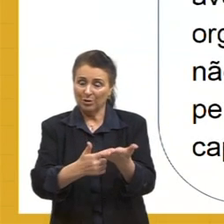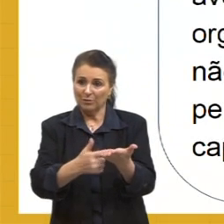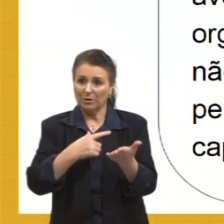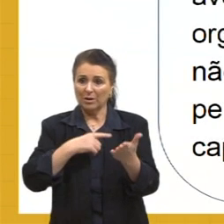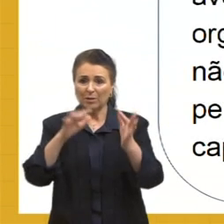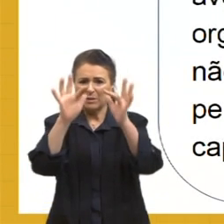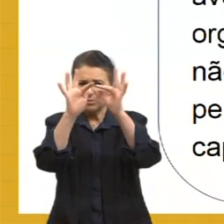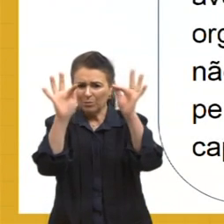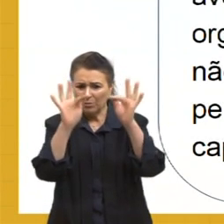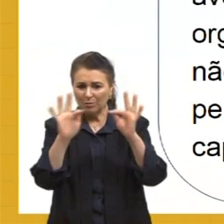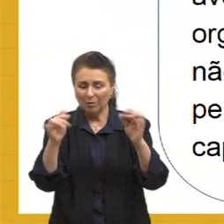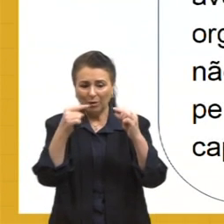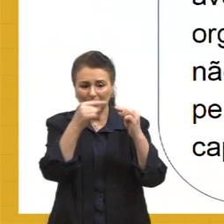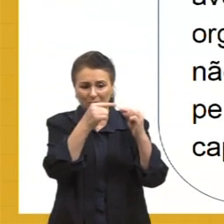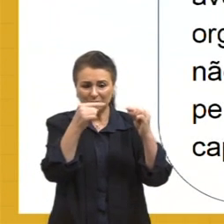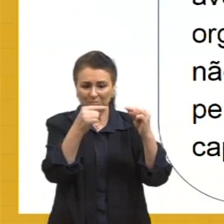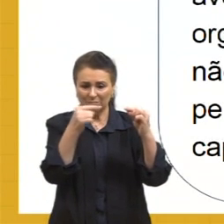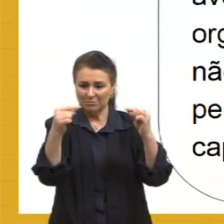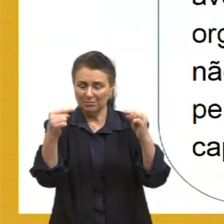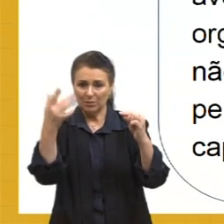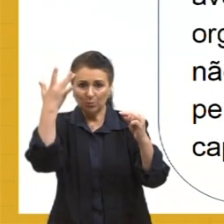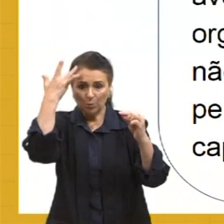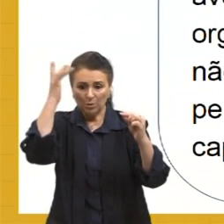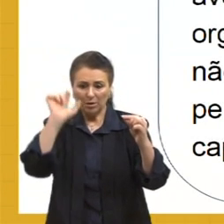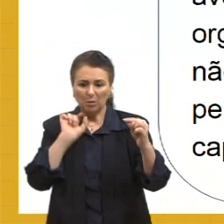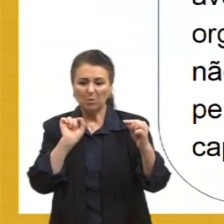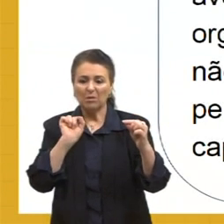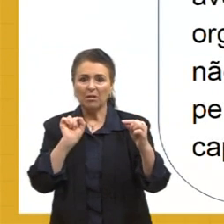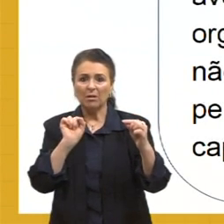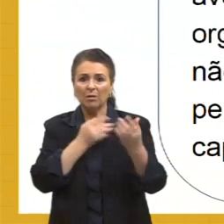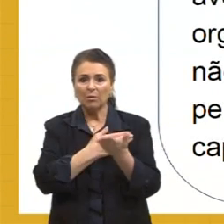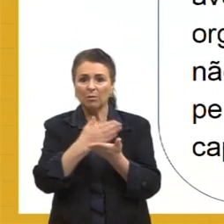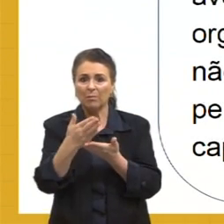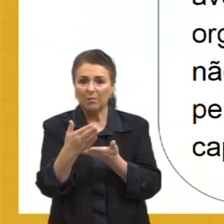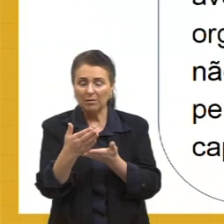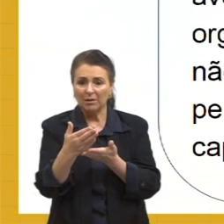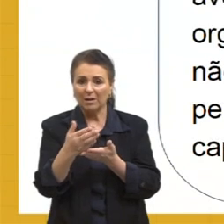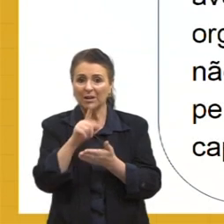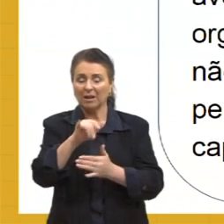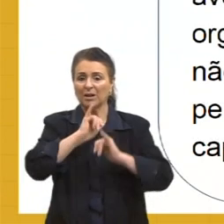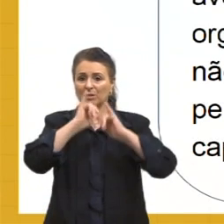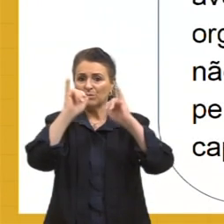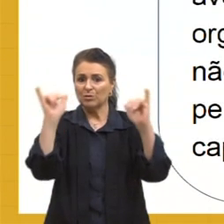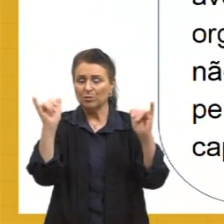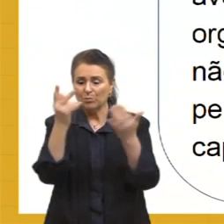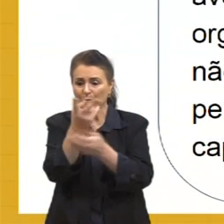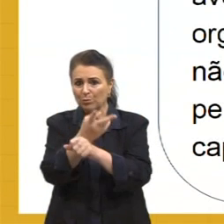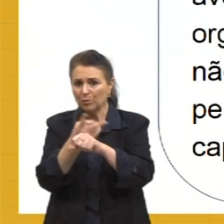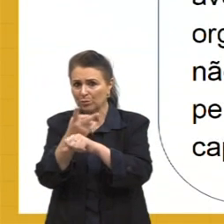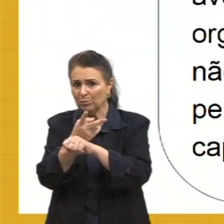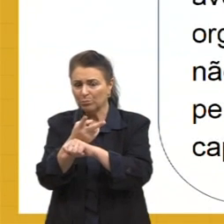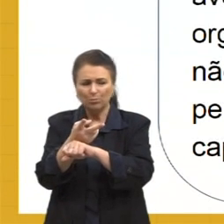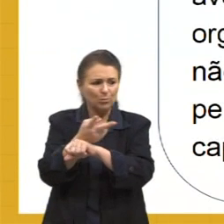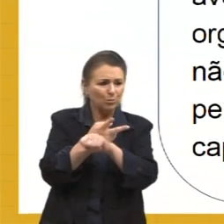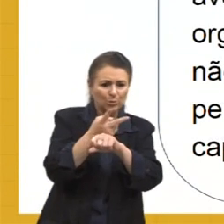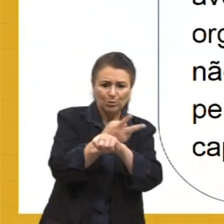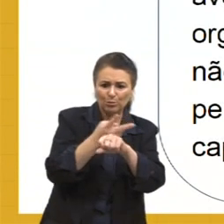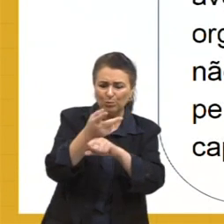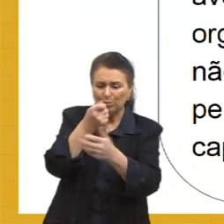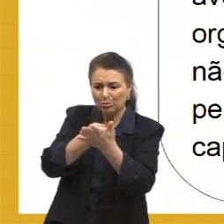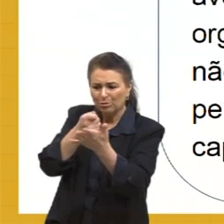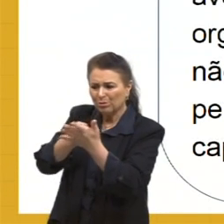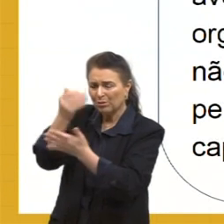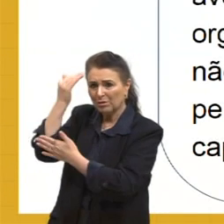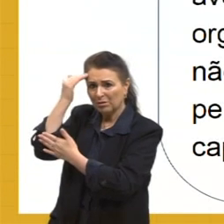tracejadas. Quer dizer, não se sabe bem onde começa tudo. E ela diz, estou procurando, estou procurando. Estou tentando